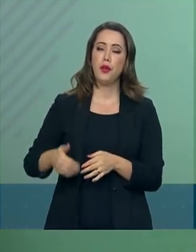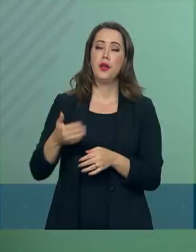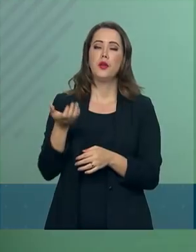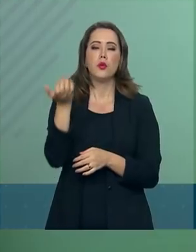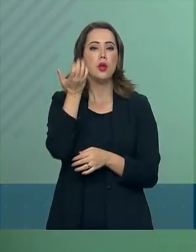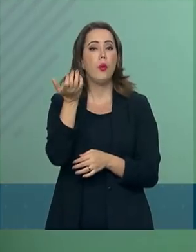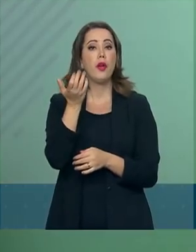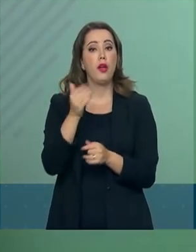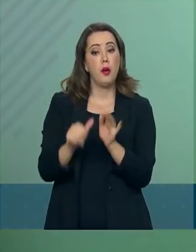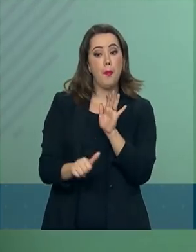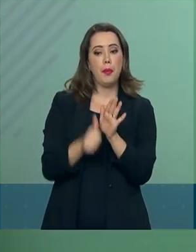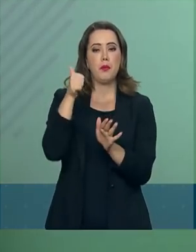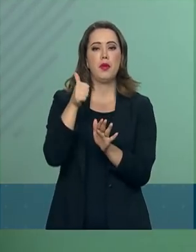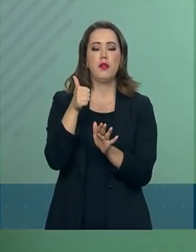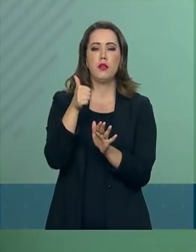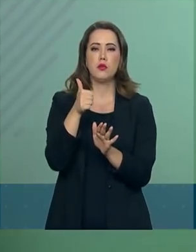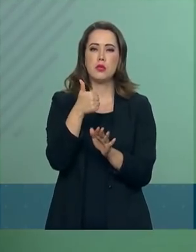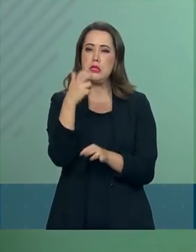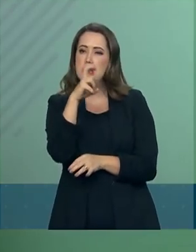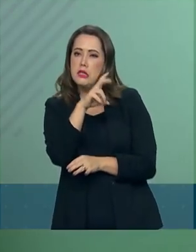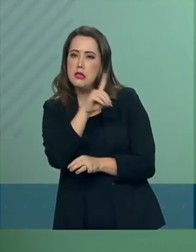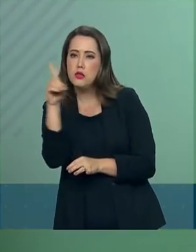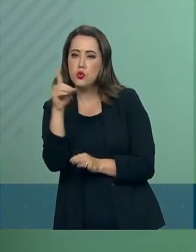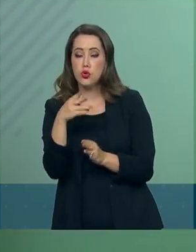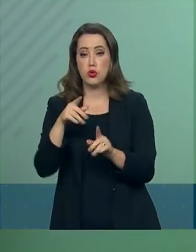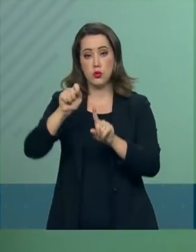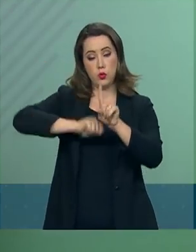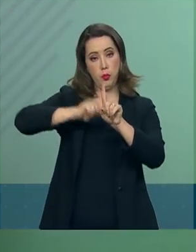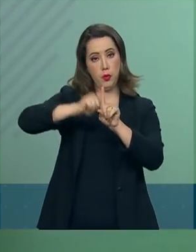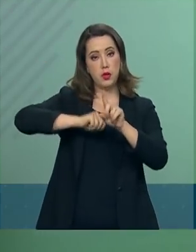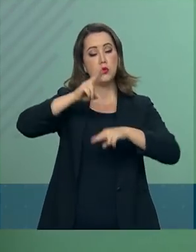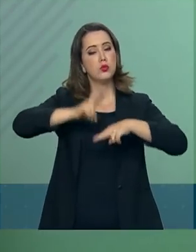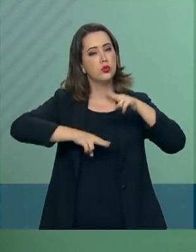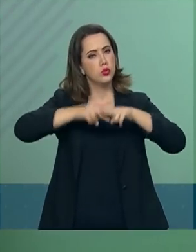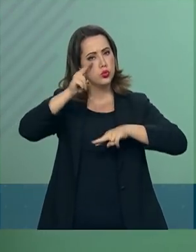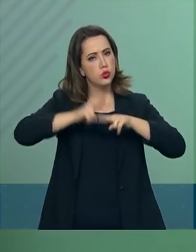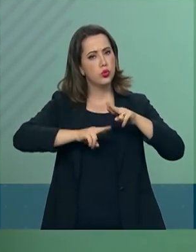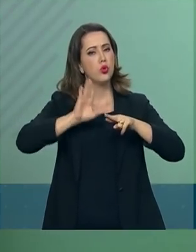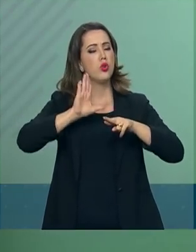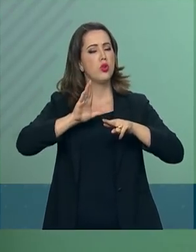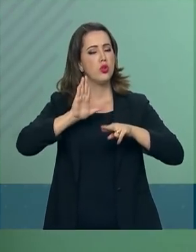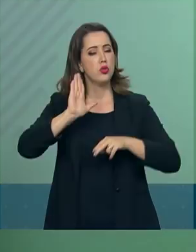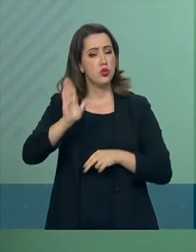esses estoques estejam regularizados.